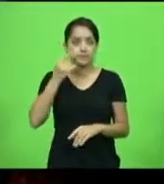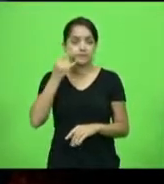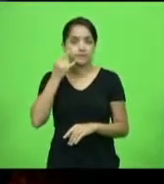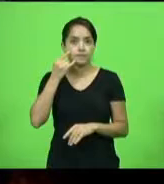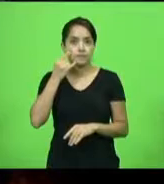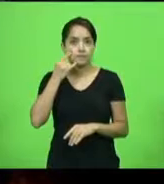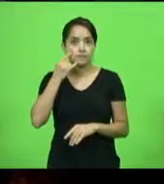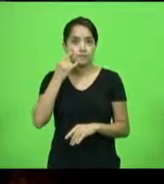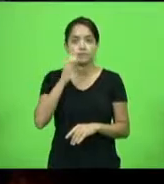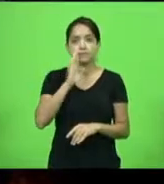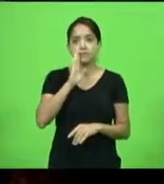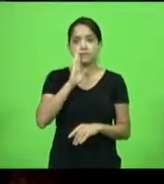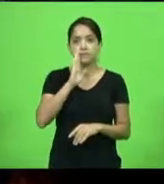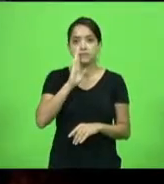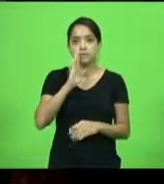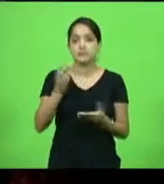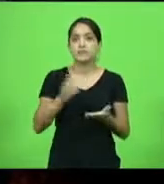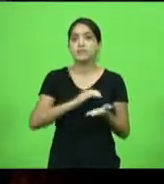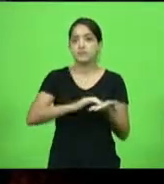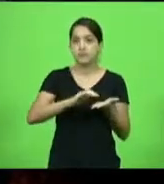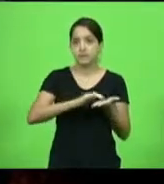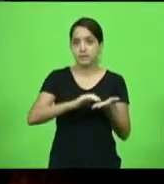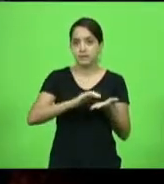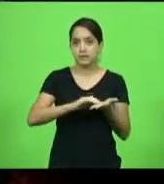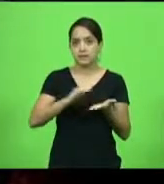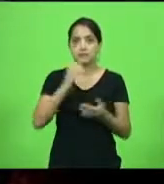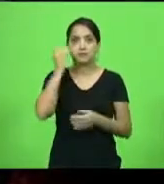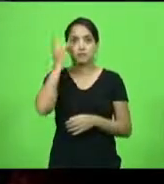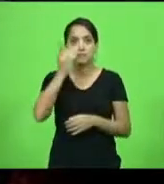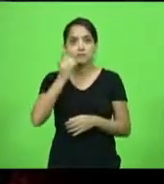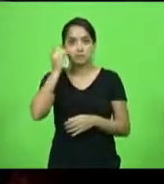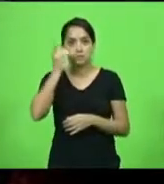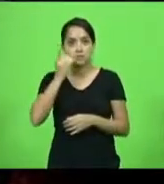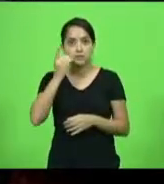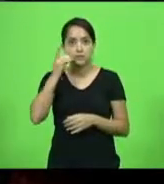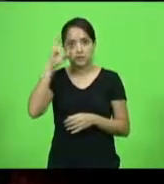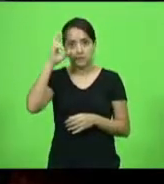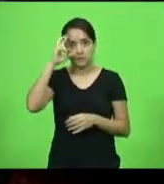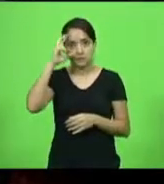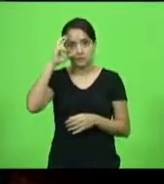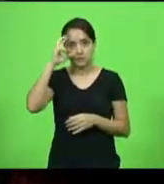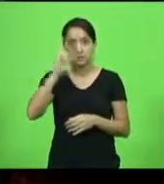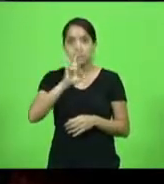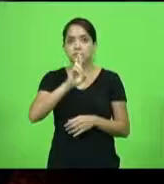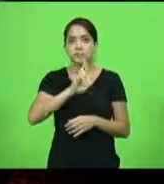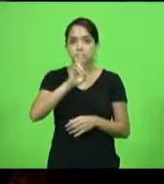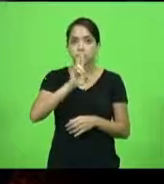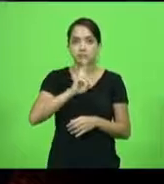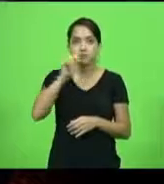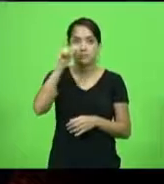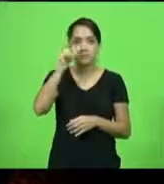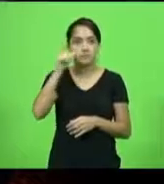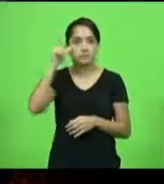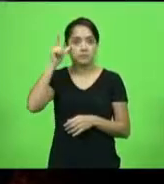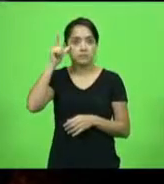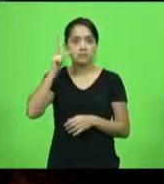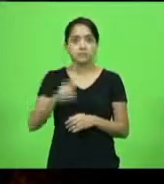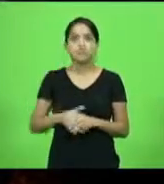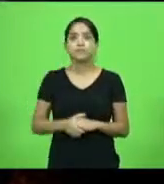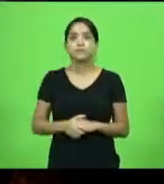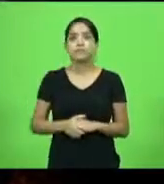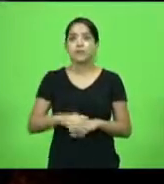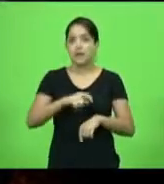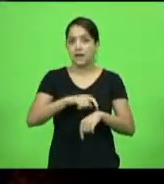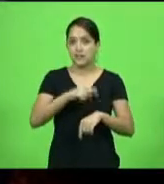Nadal e Nilson Berlanda, secretarias, deputados Ricardo Alba, Rodrigo Minotto e Laércio Schuster. Às